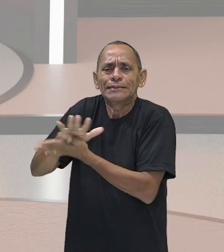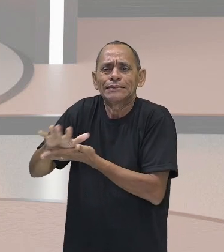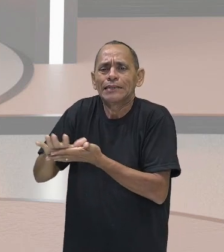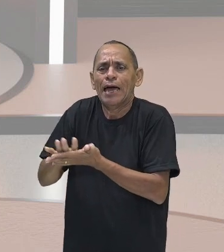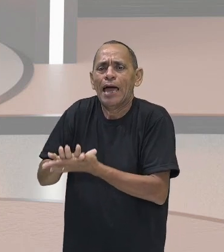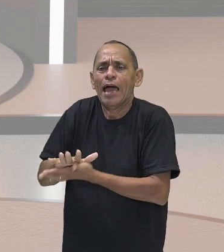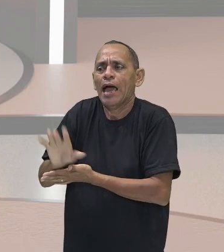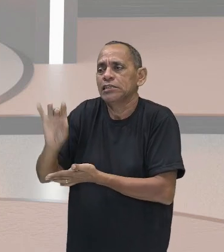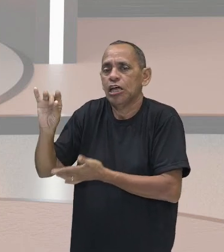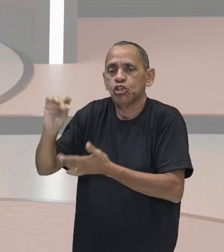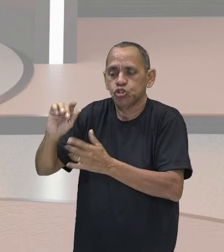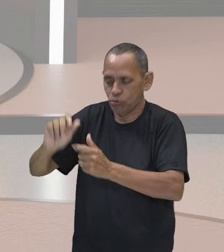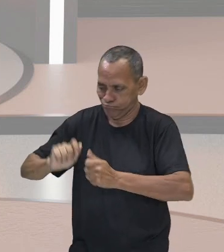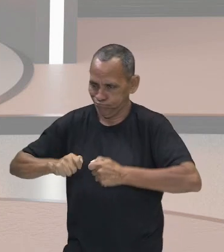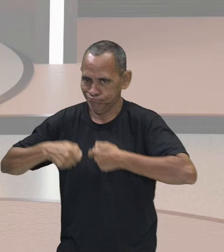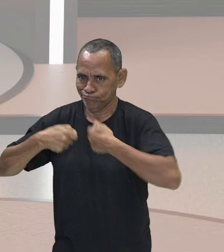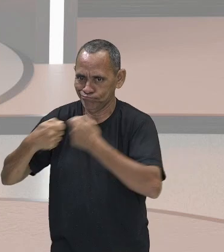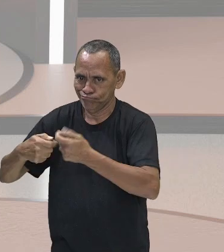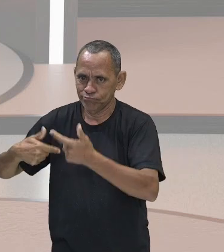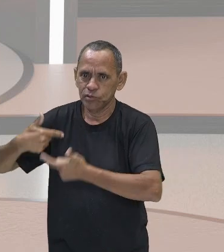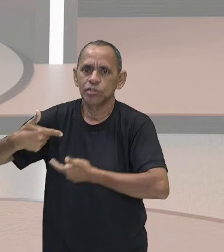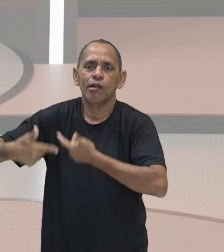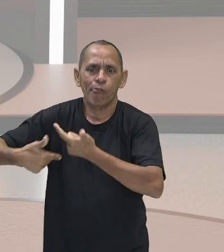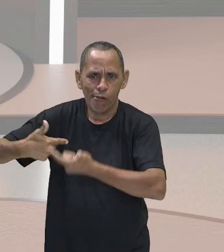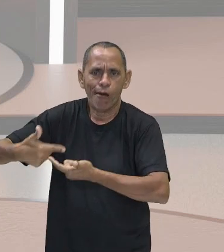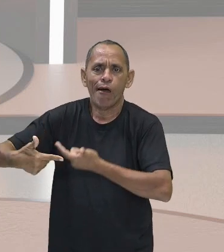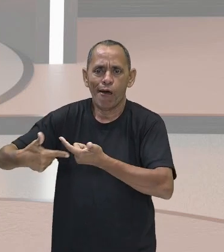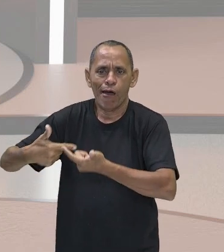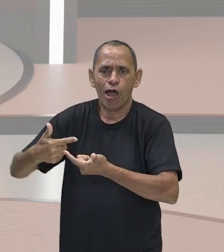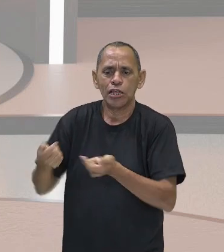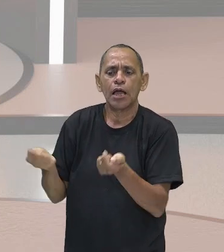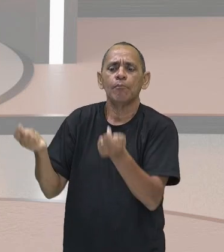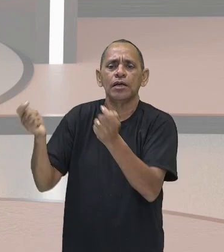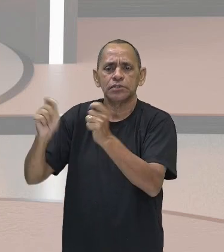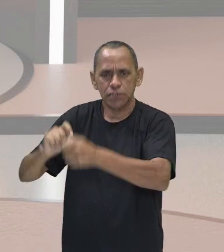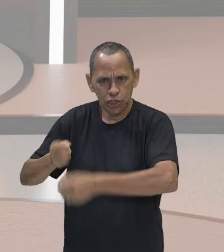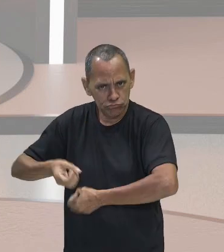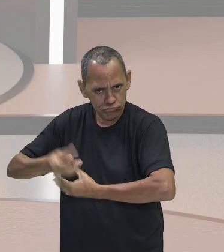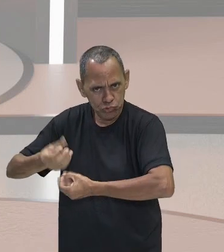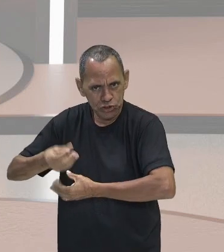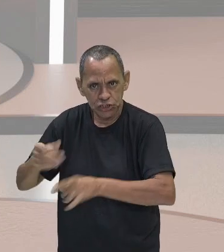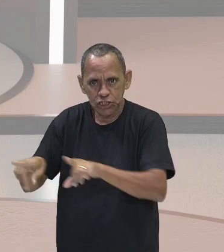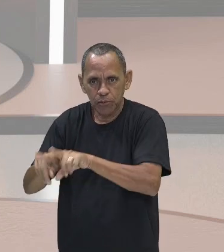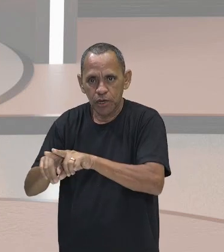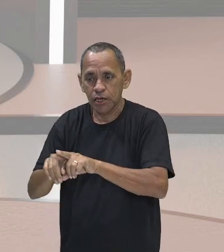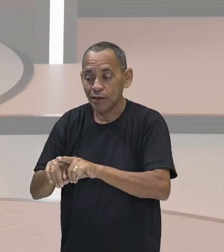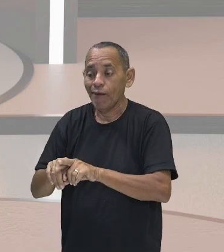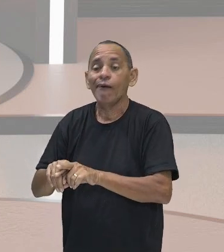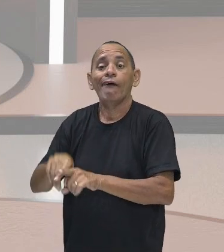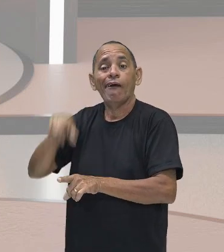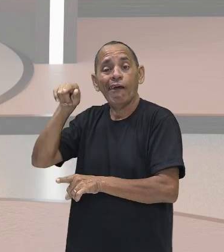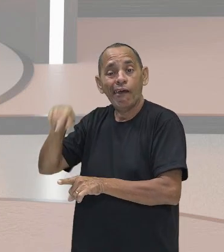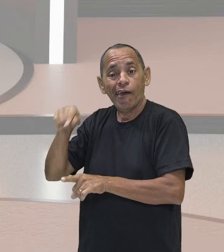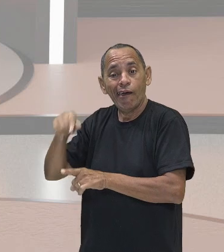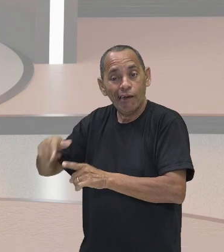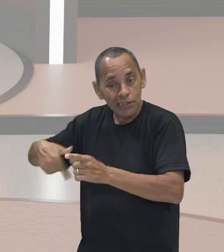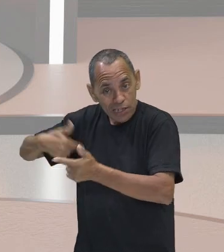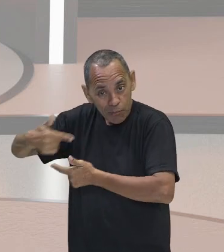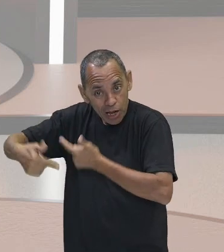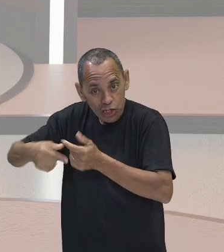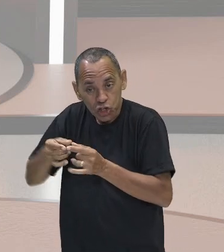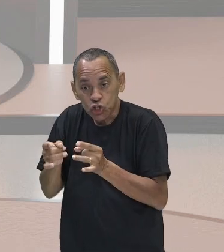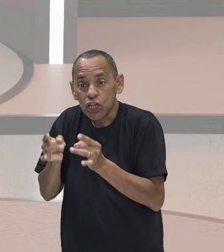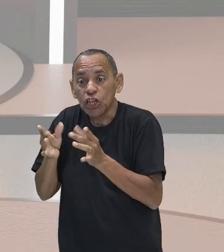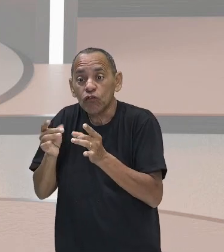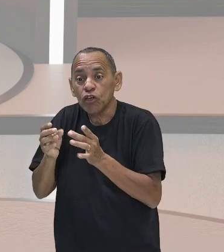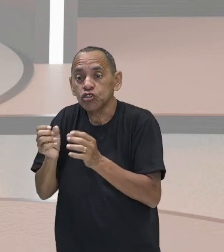força de trabalho, que é a capacidade que a gente tem de trabalhar, de produzir, e ele acaba vendendo essa força de trabalho